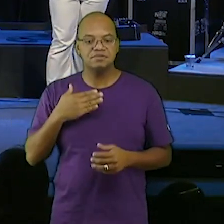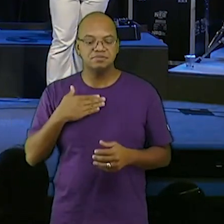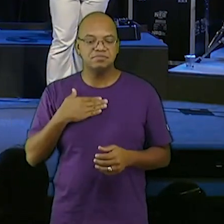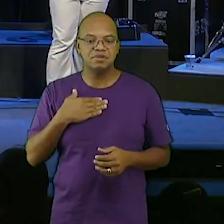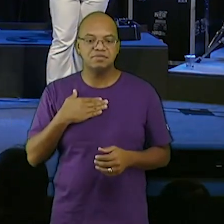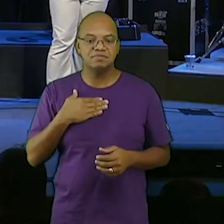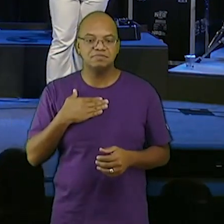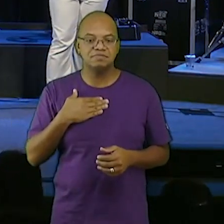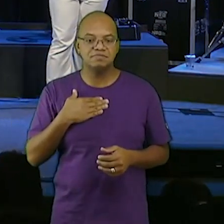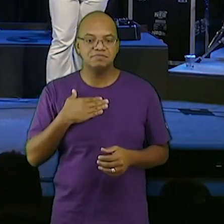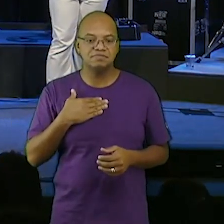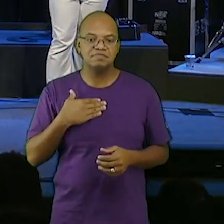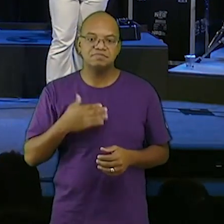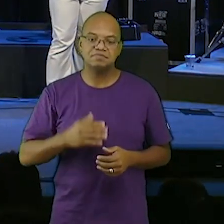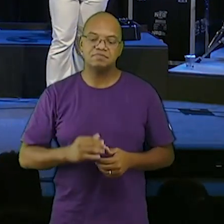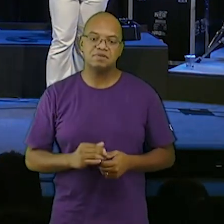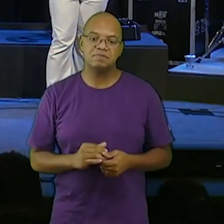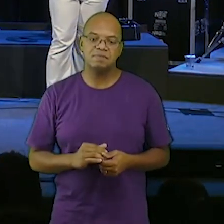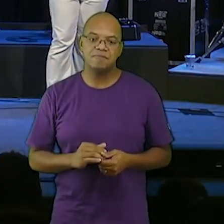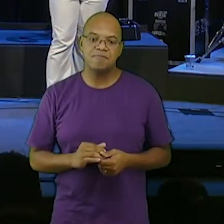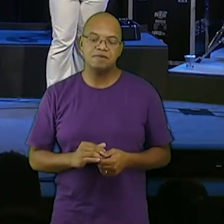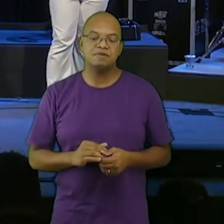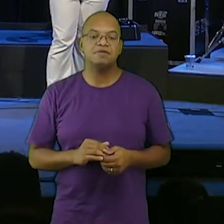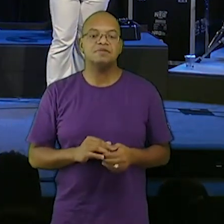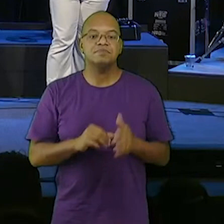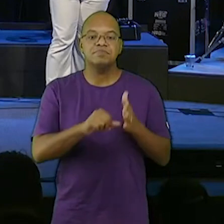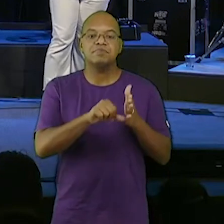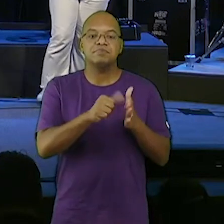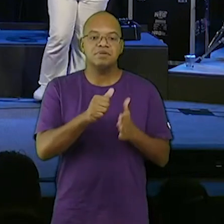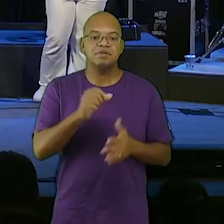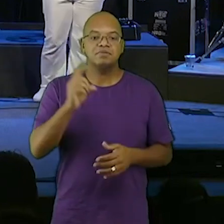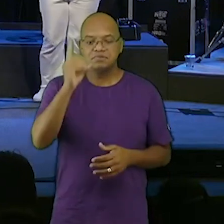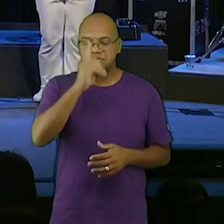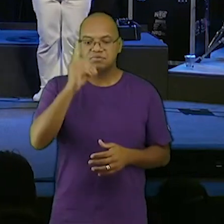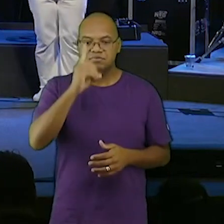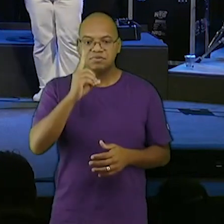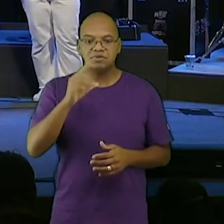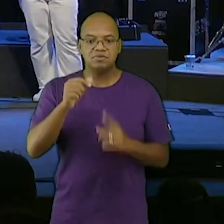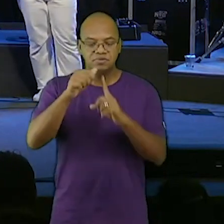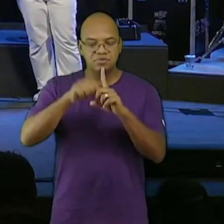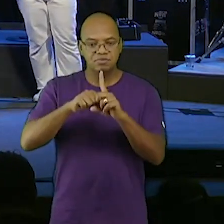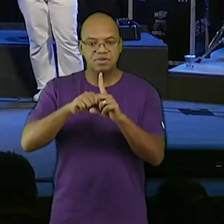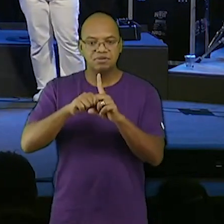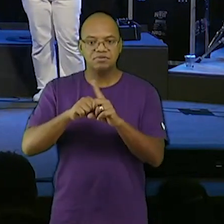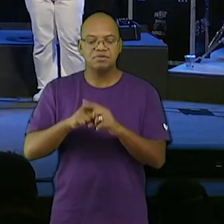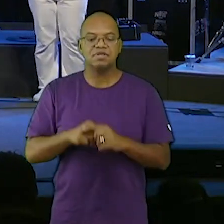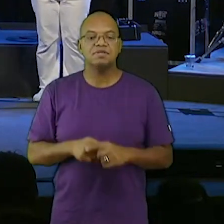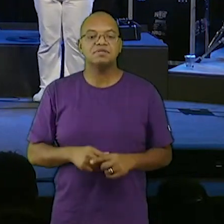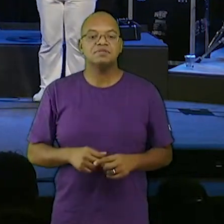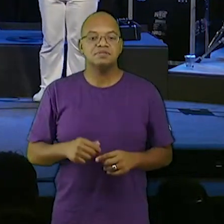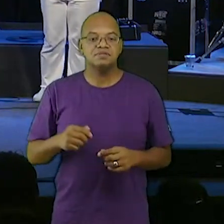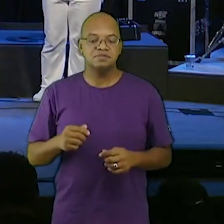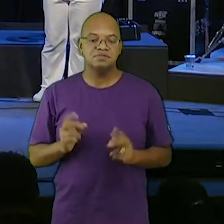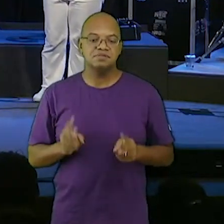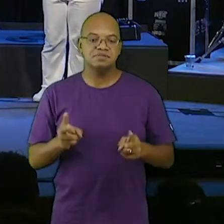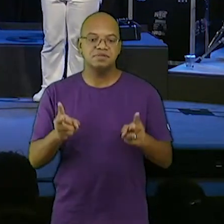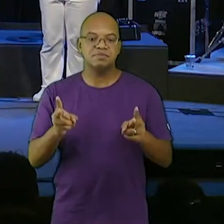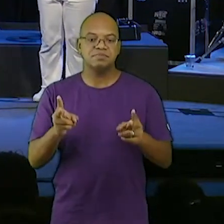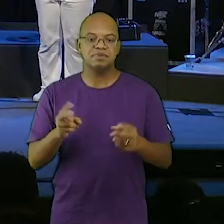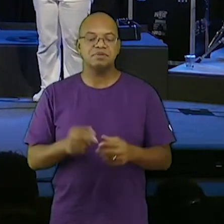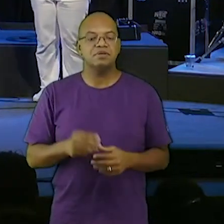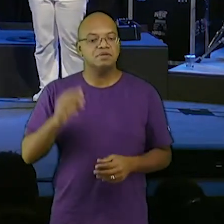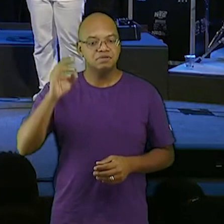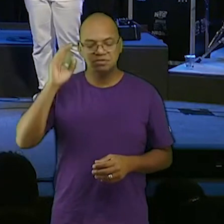a gente celebra a ceia sempre no primeiro domingo do mês para a gente não se esquecer que a gente tem uma razão de estar aqui